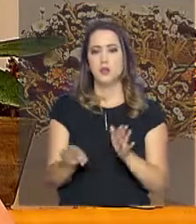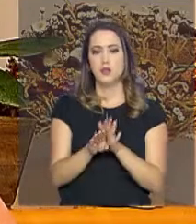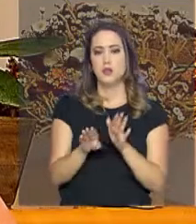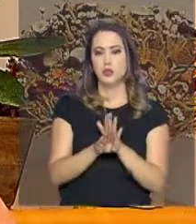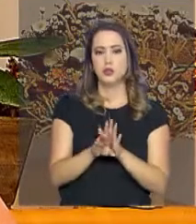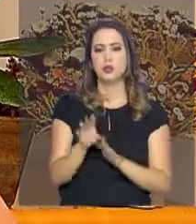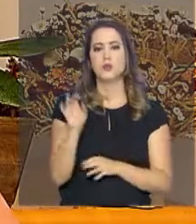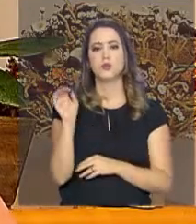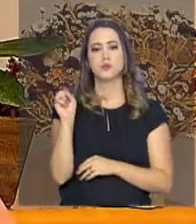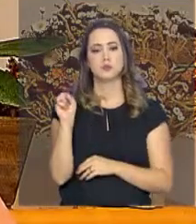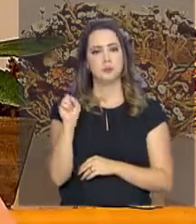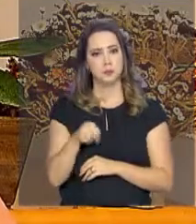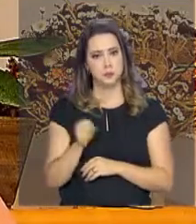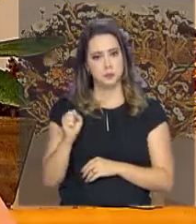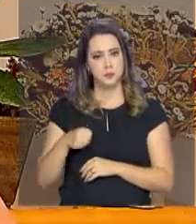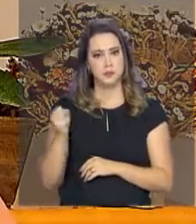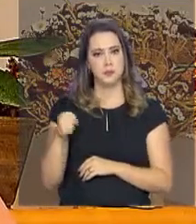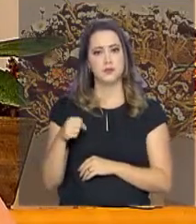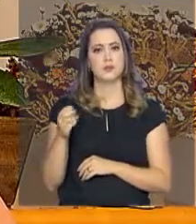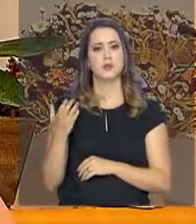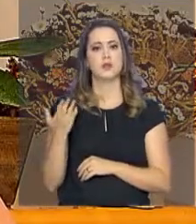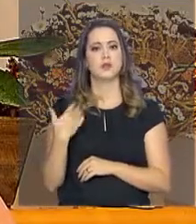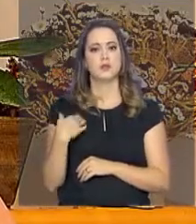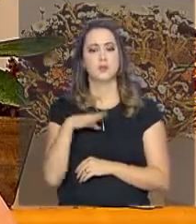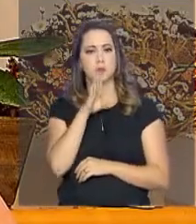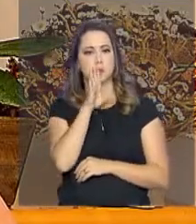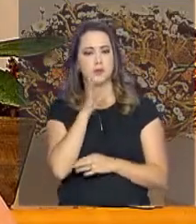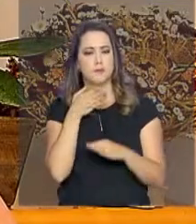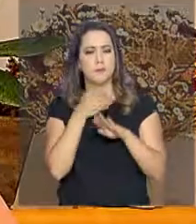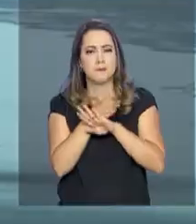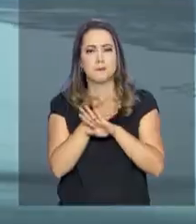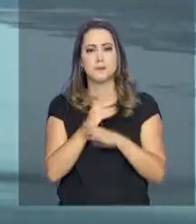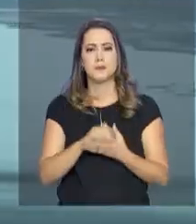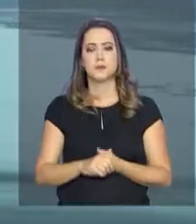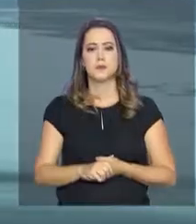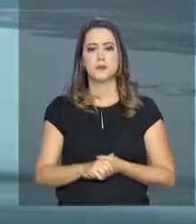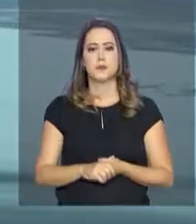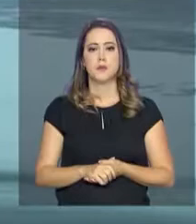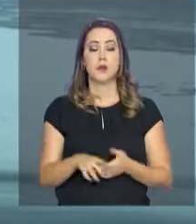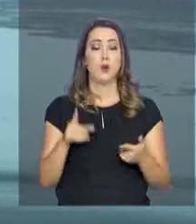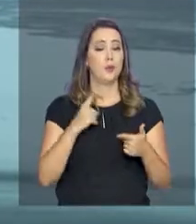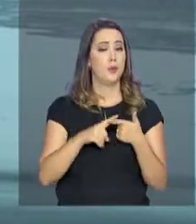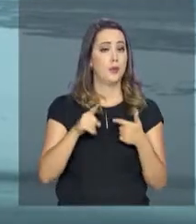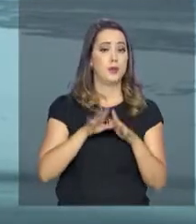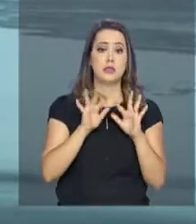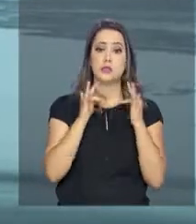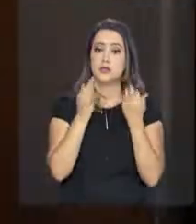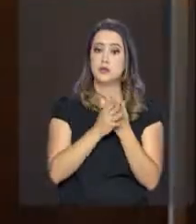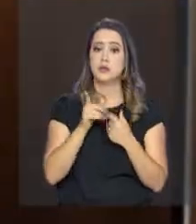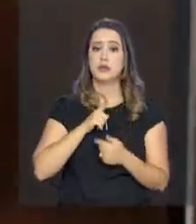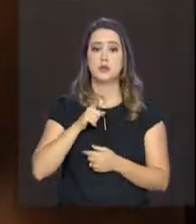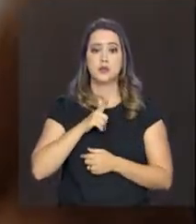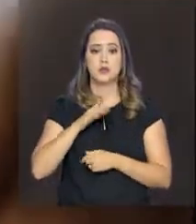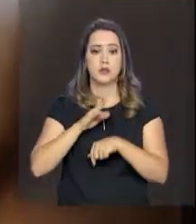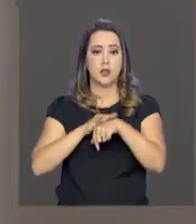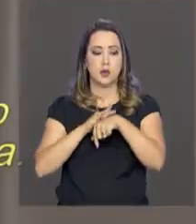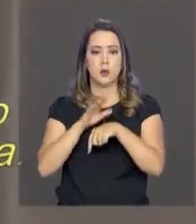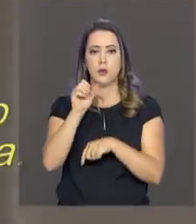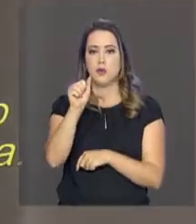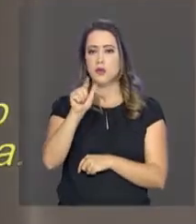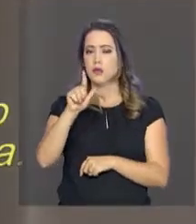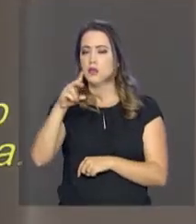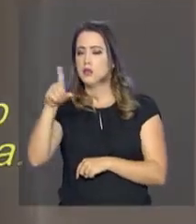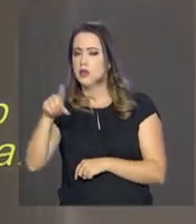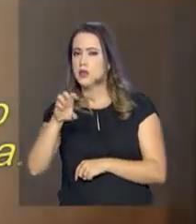assim, muito silenciosamente mesmo. O drama das famílias de pessoas com Alzheimer inspirou uma